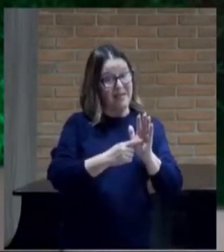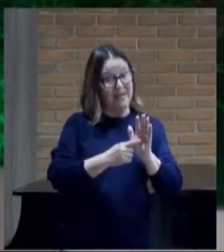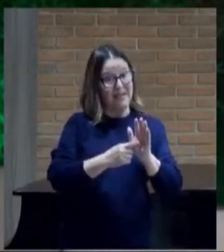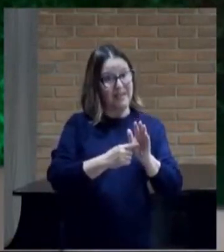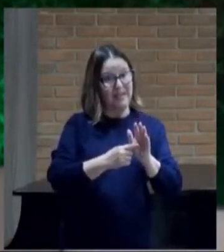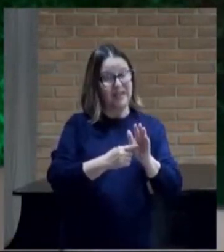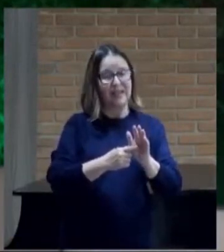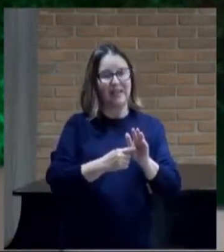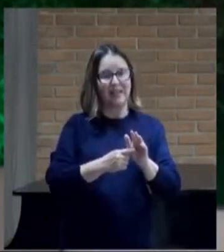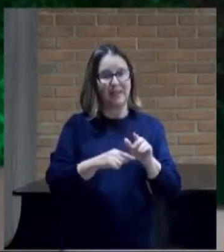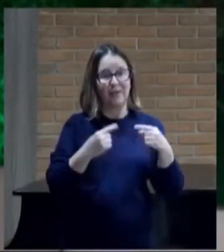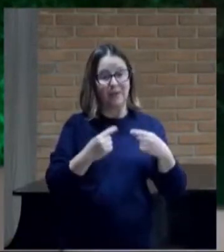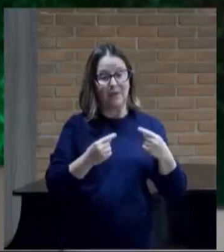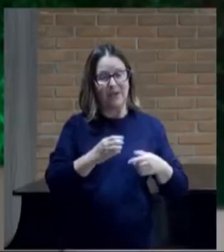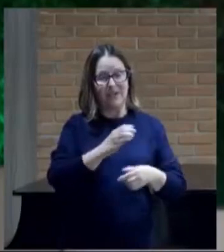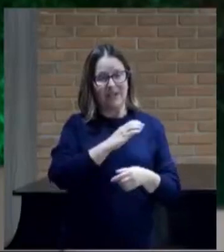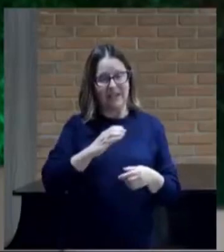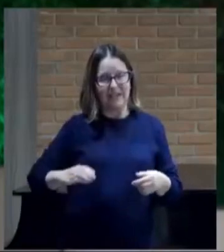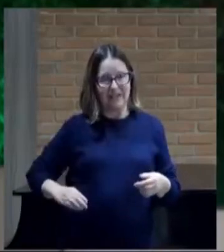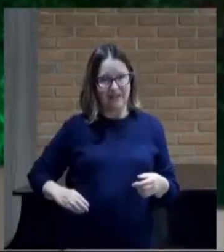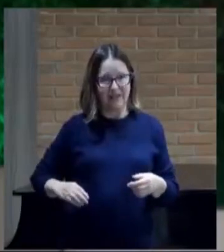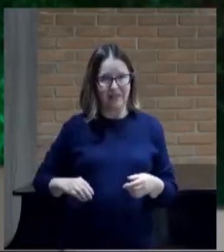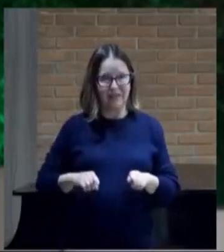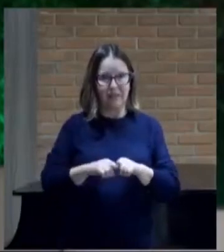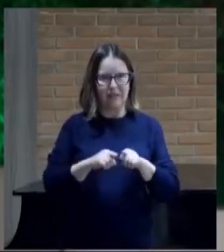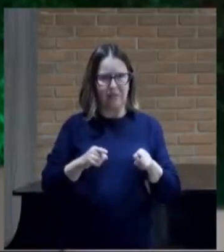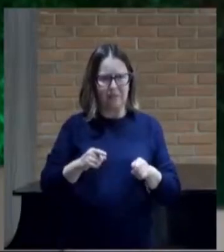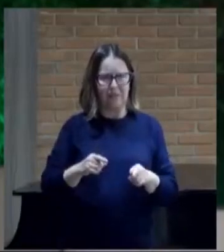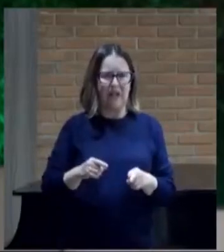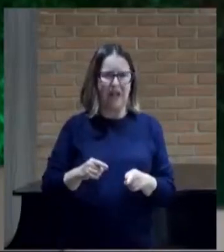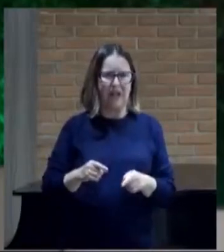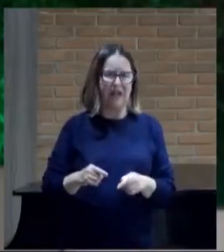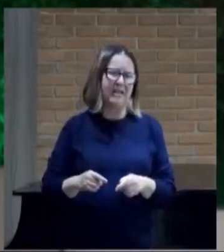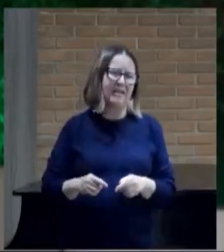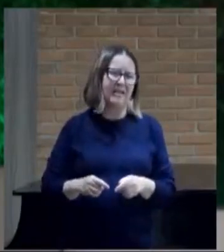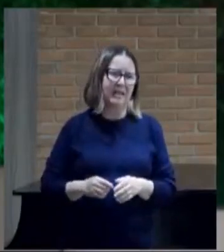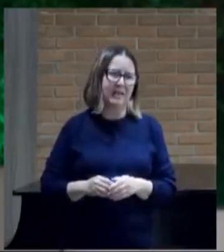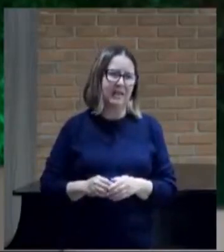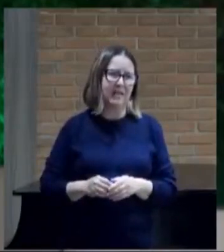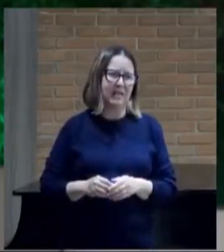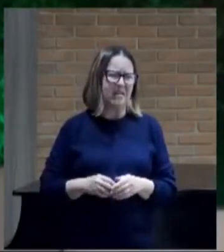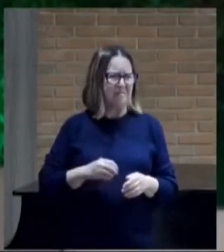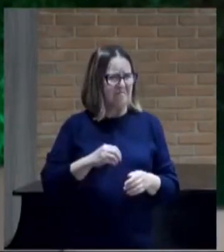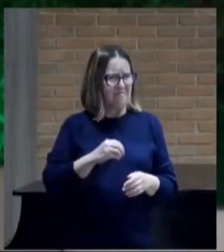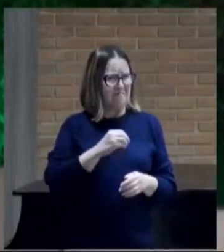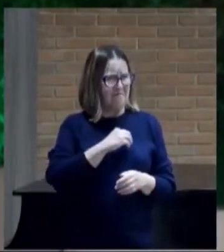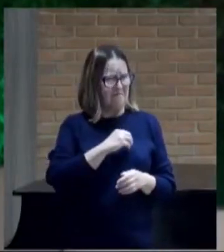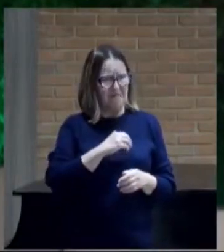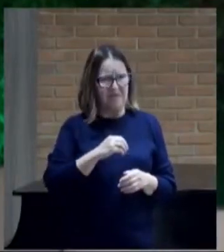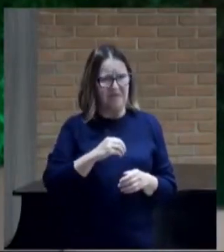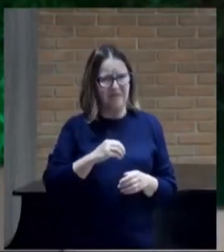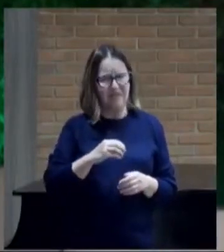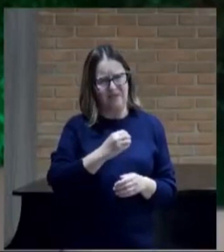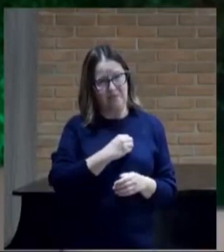mistério da iniquidade já está aí como é que esse mistério funciona